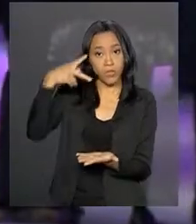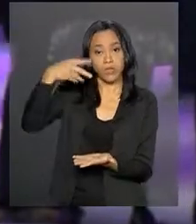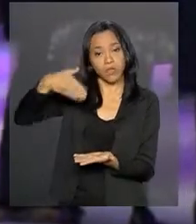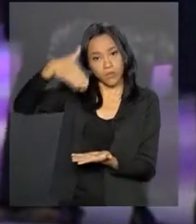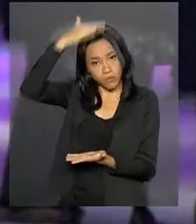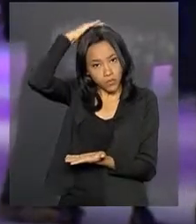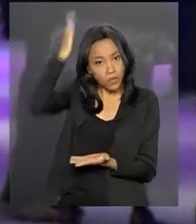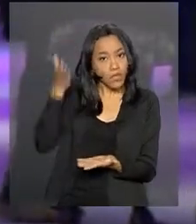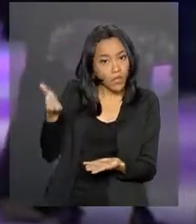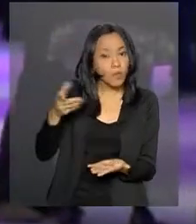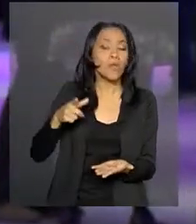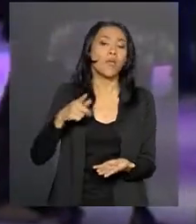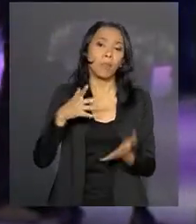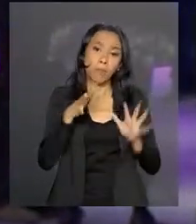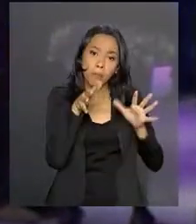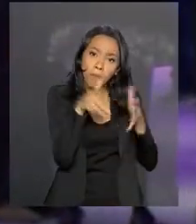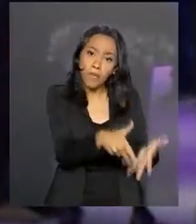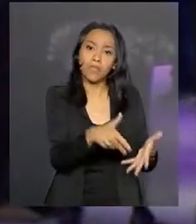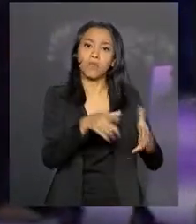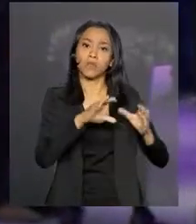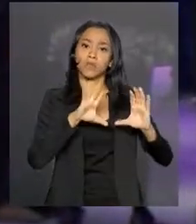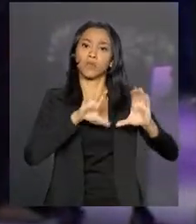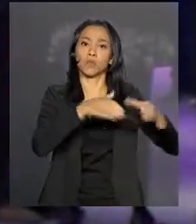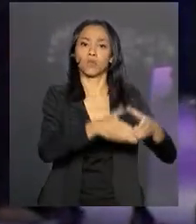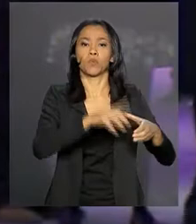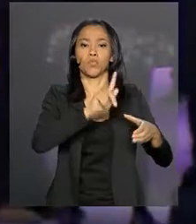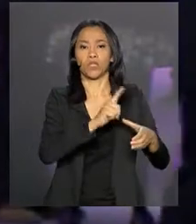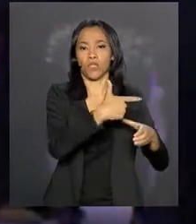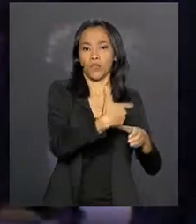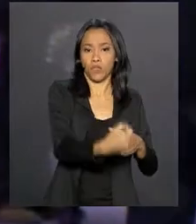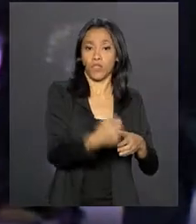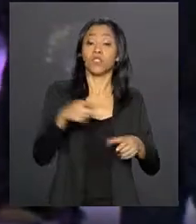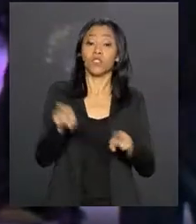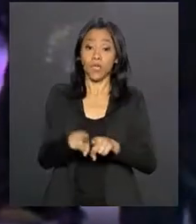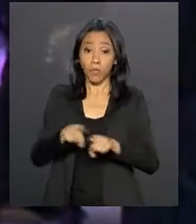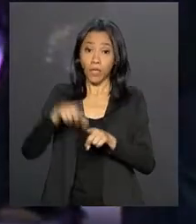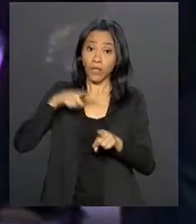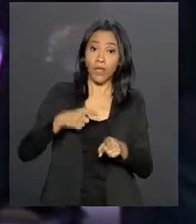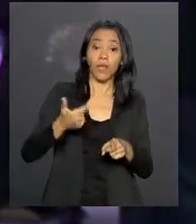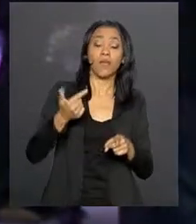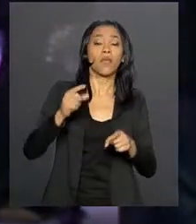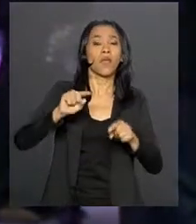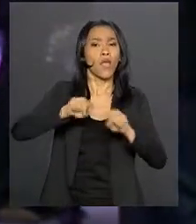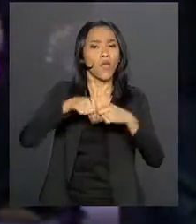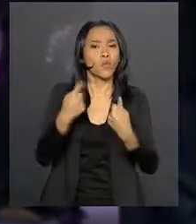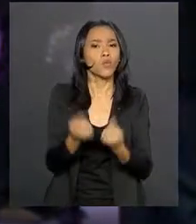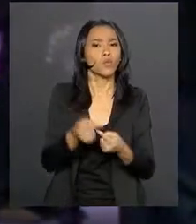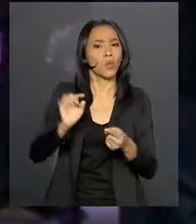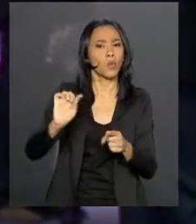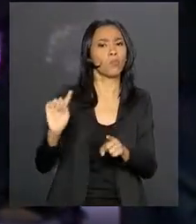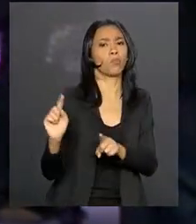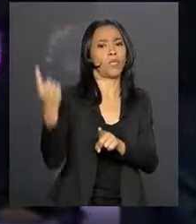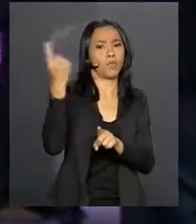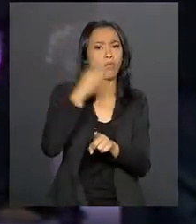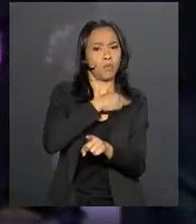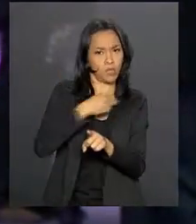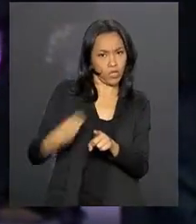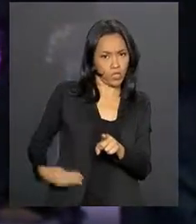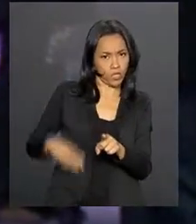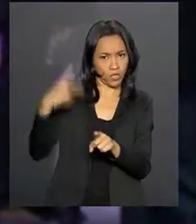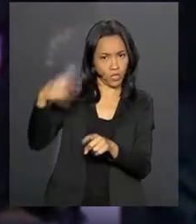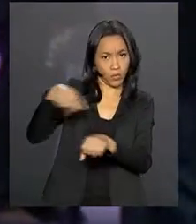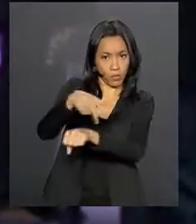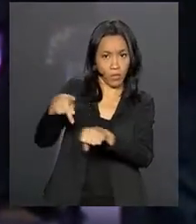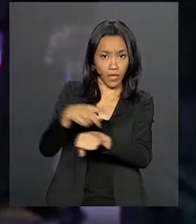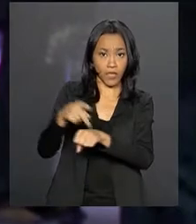participação, na cúpula do G20, está prevista reuniões com primeiros ministros de Singapura